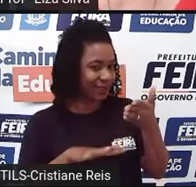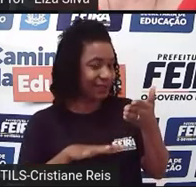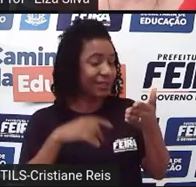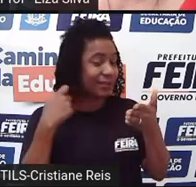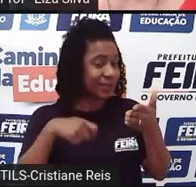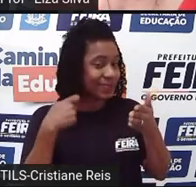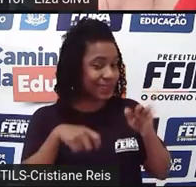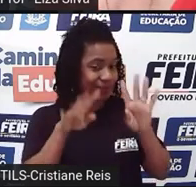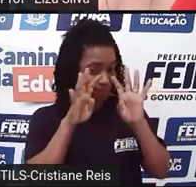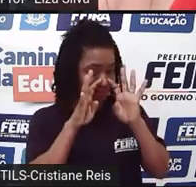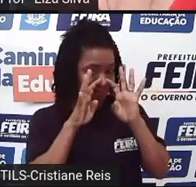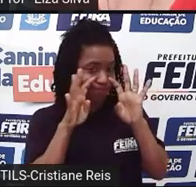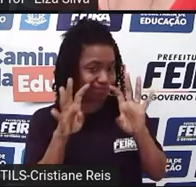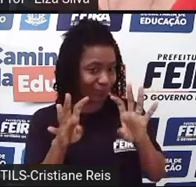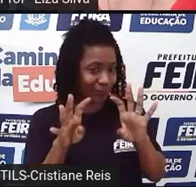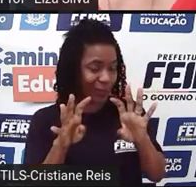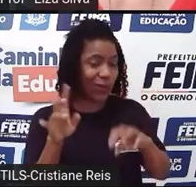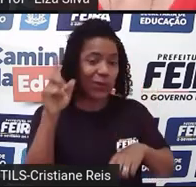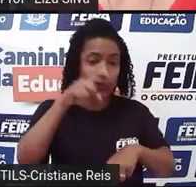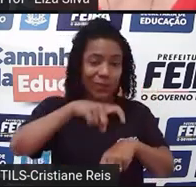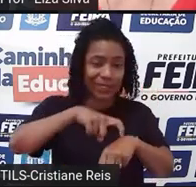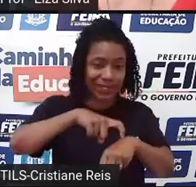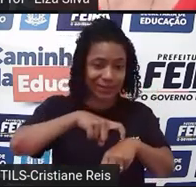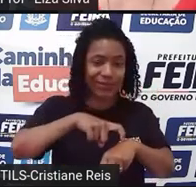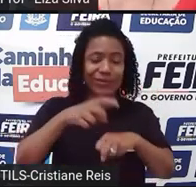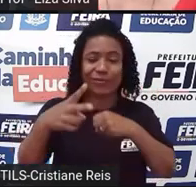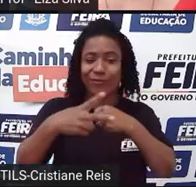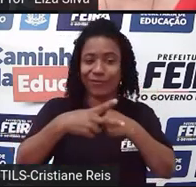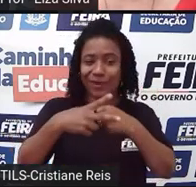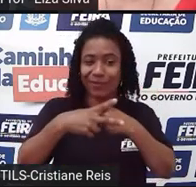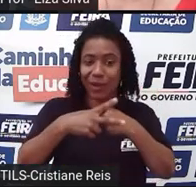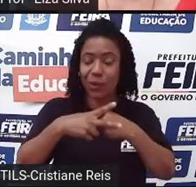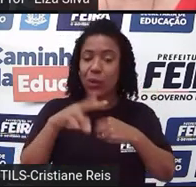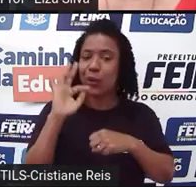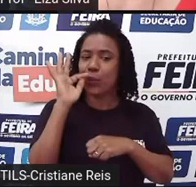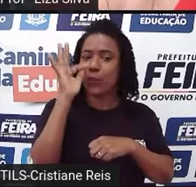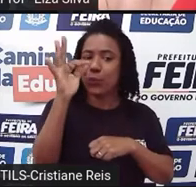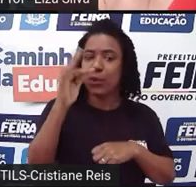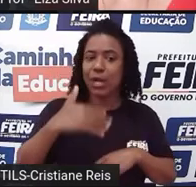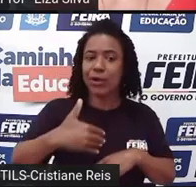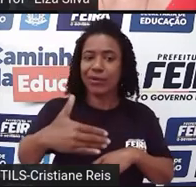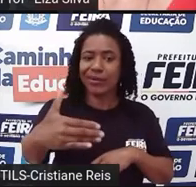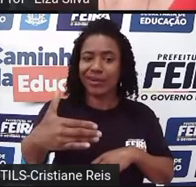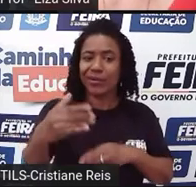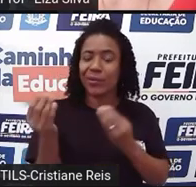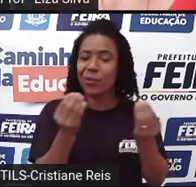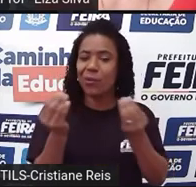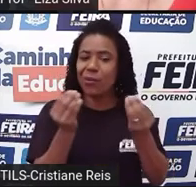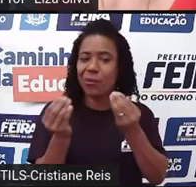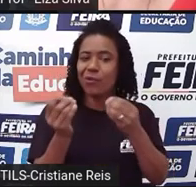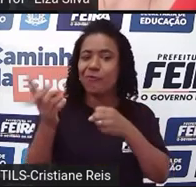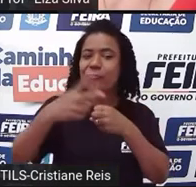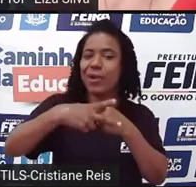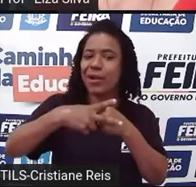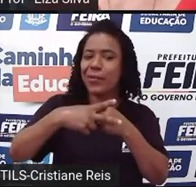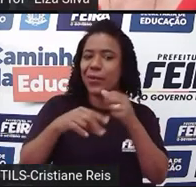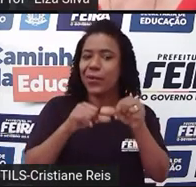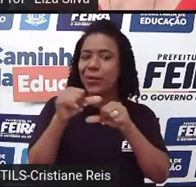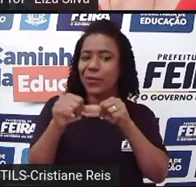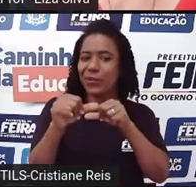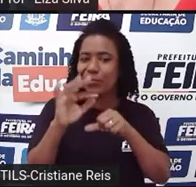precisar utilizar esse tempo verbal que trata das ações futuras. Então, este tempo verbal ele